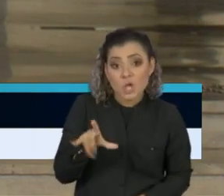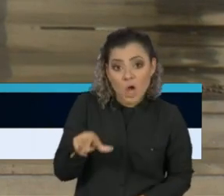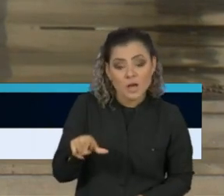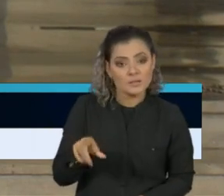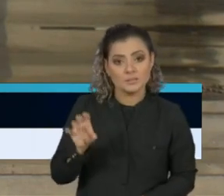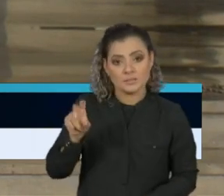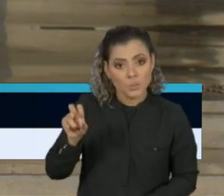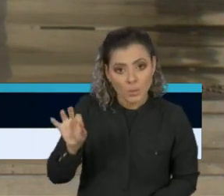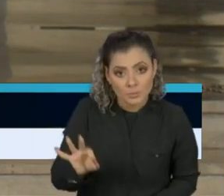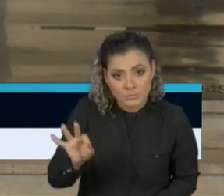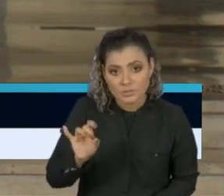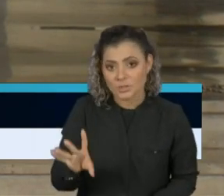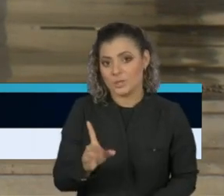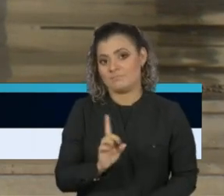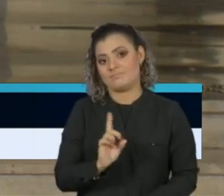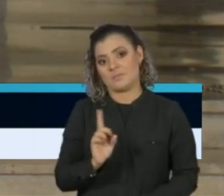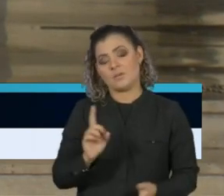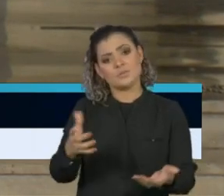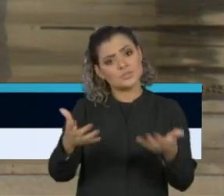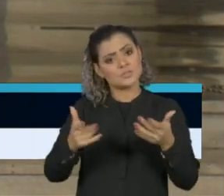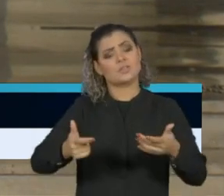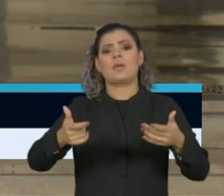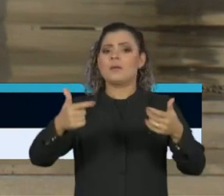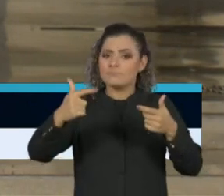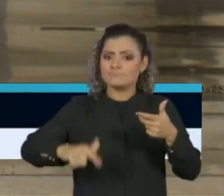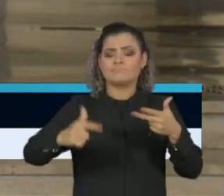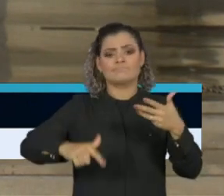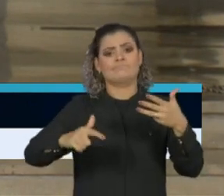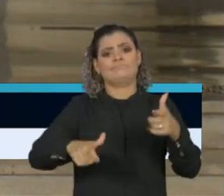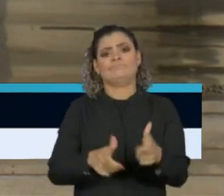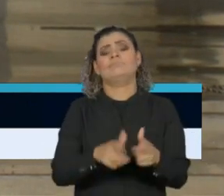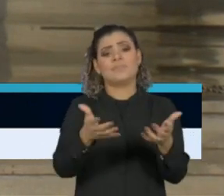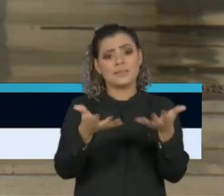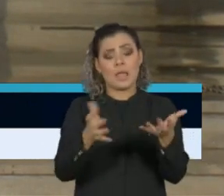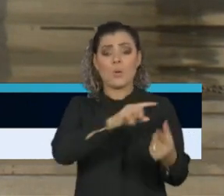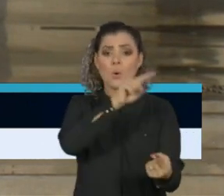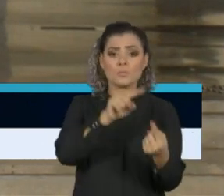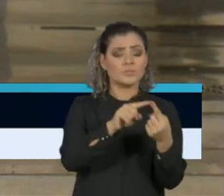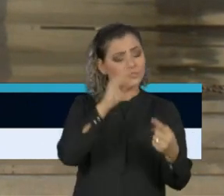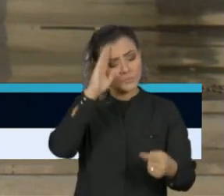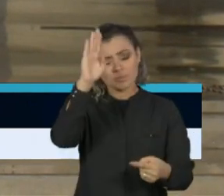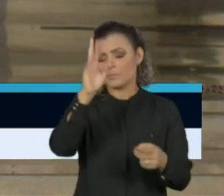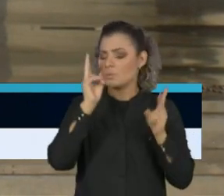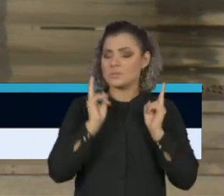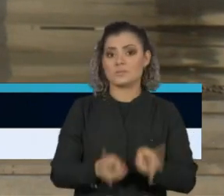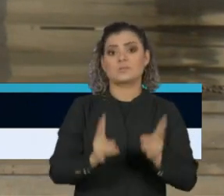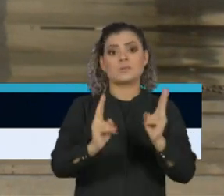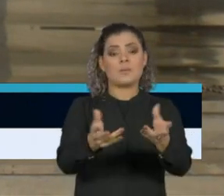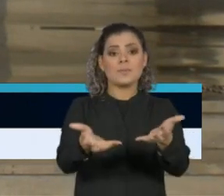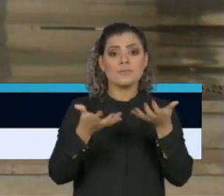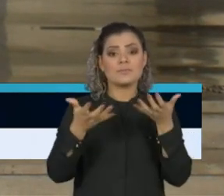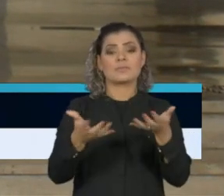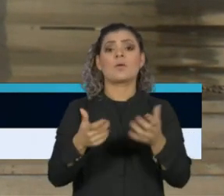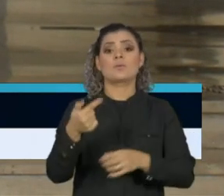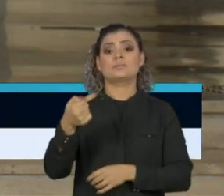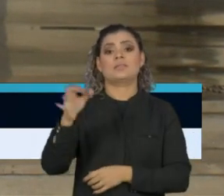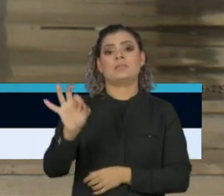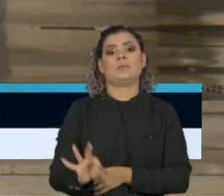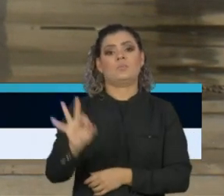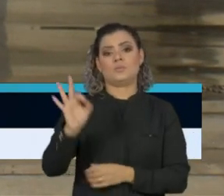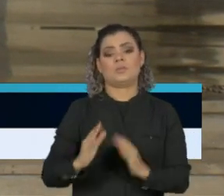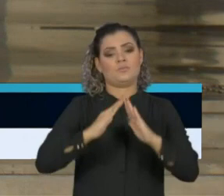Nós queremos e precisamos, mas o nosso objetivo sempre será alcançar os 70%.